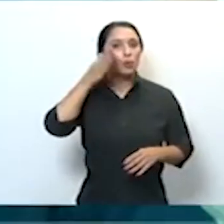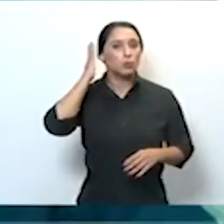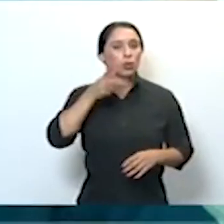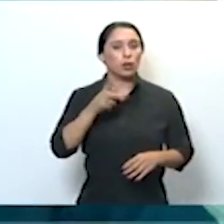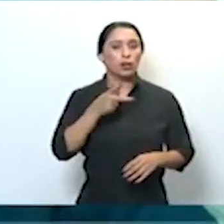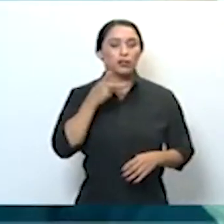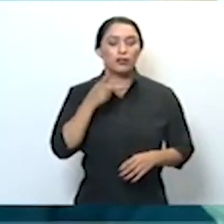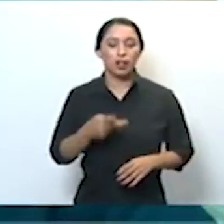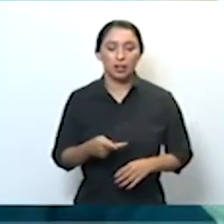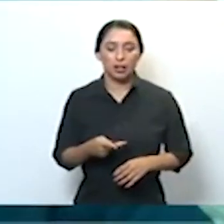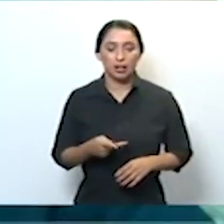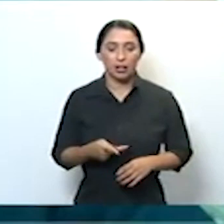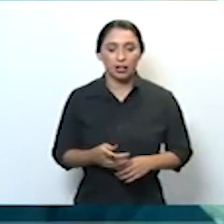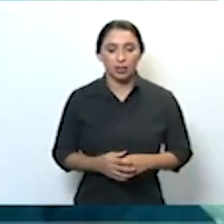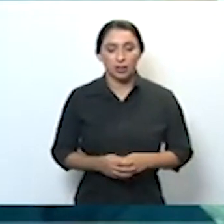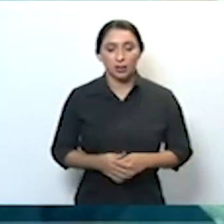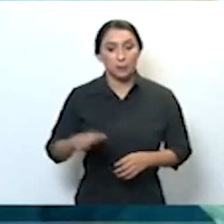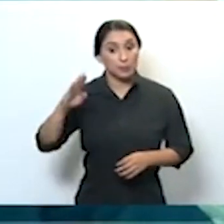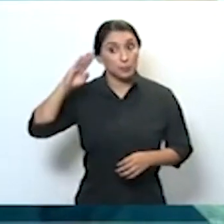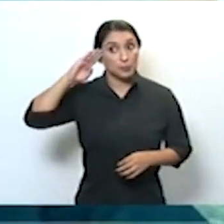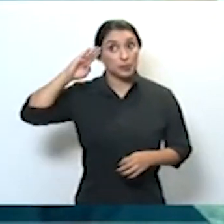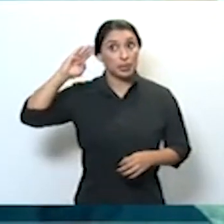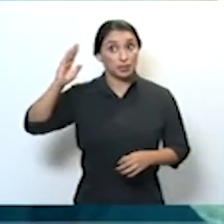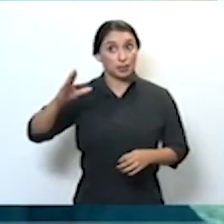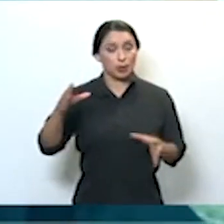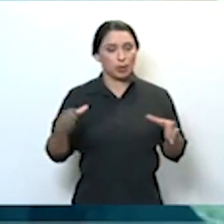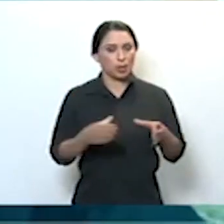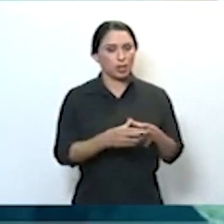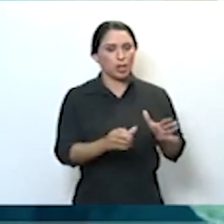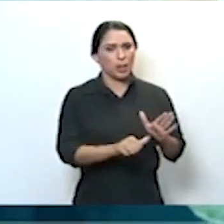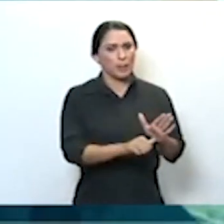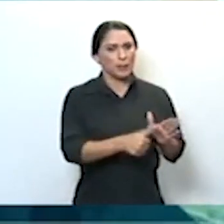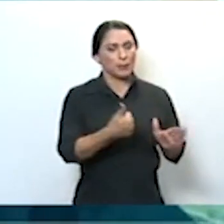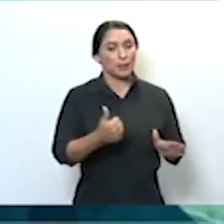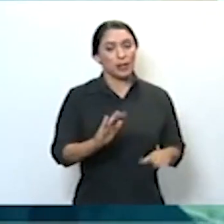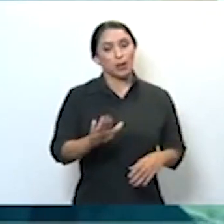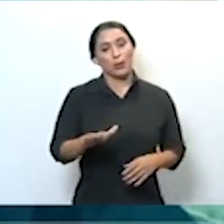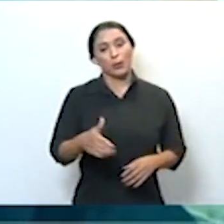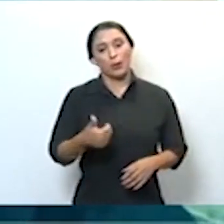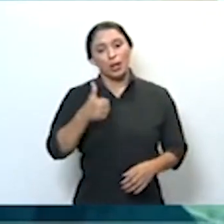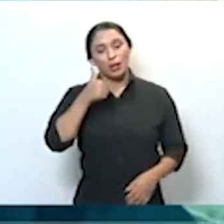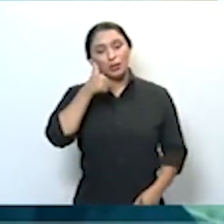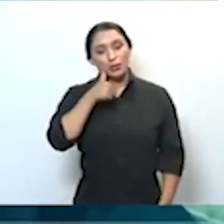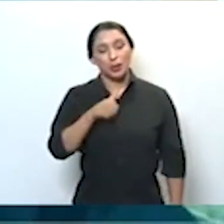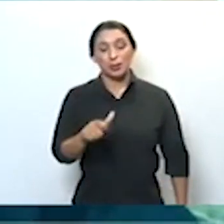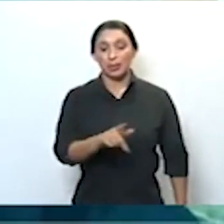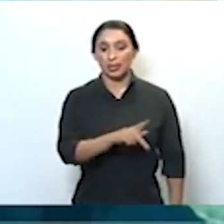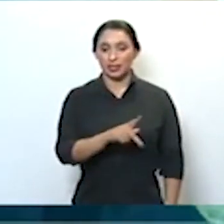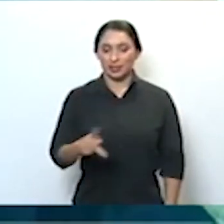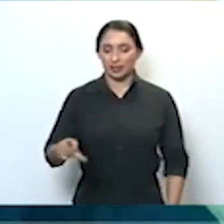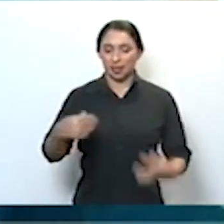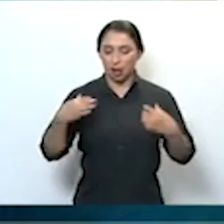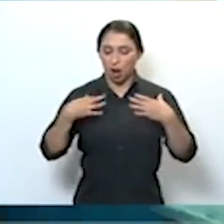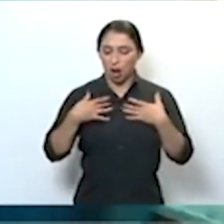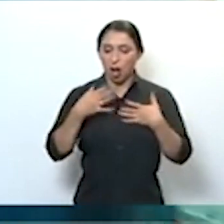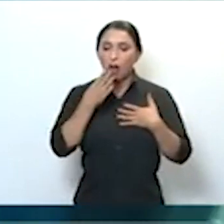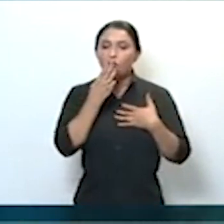principalmente a primeira, quando a presidente está com as cores, Cristal.